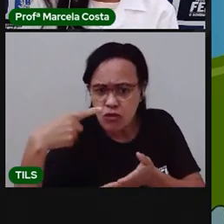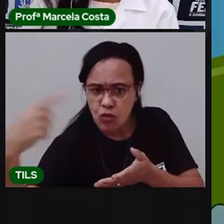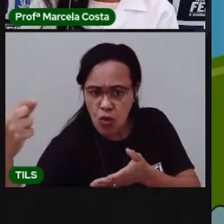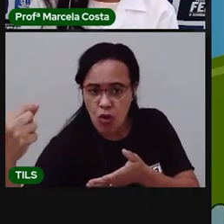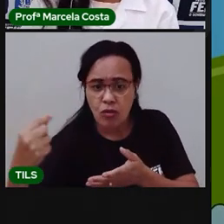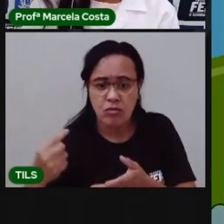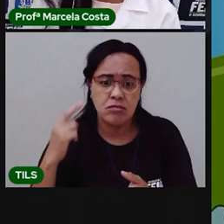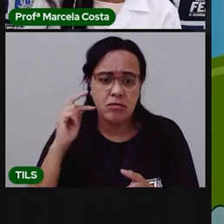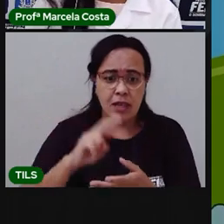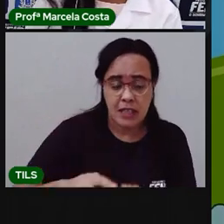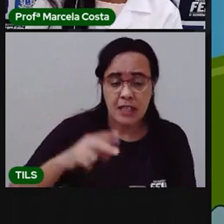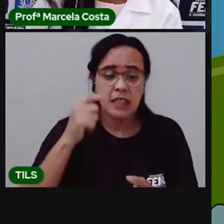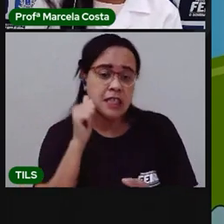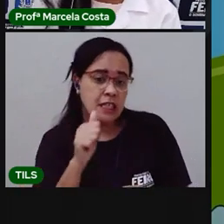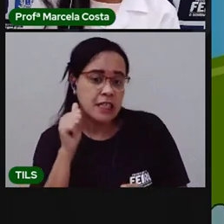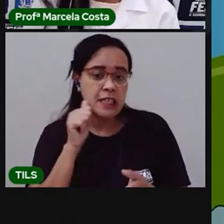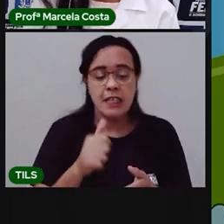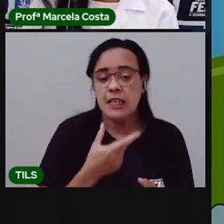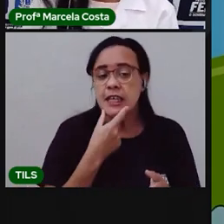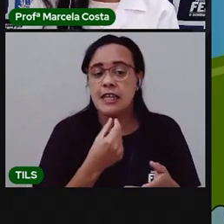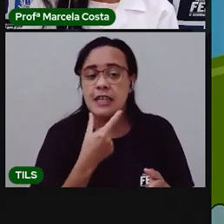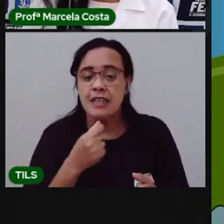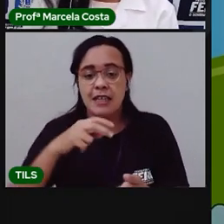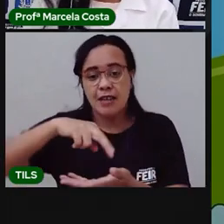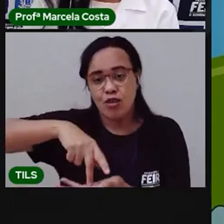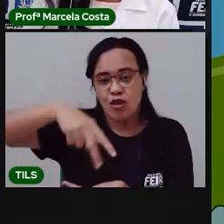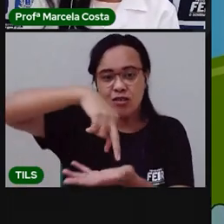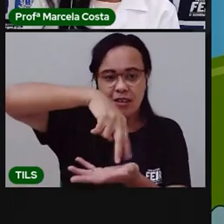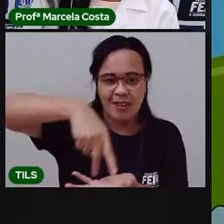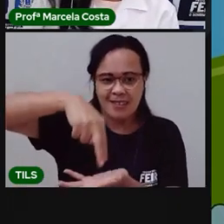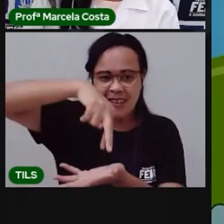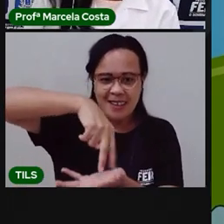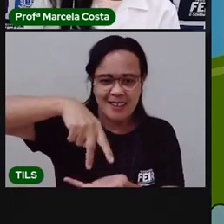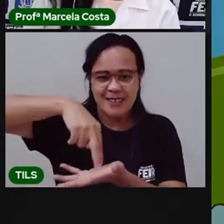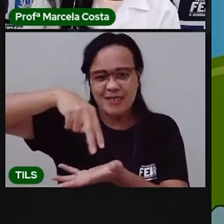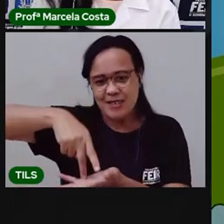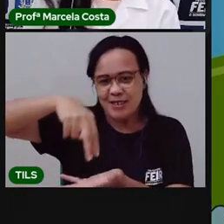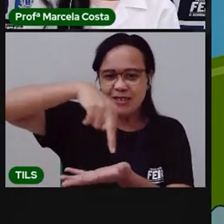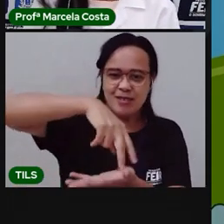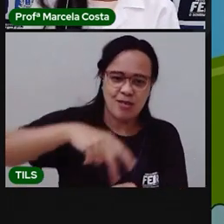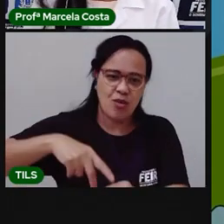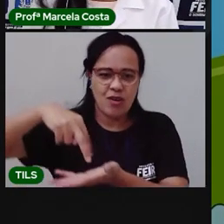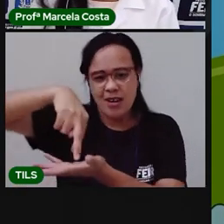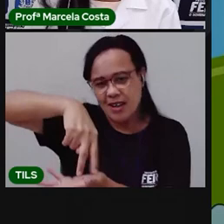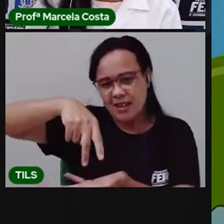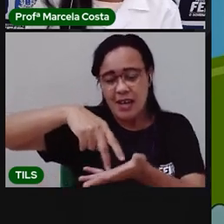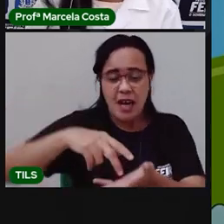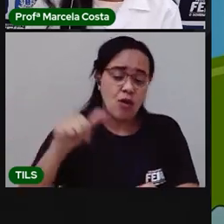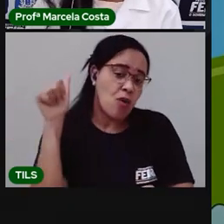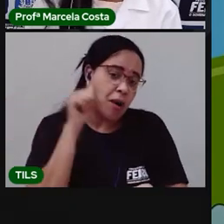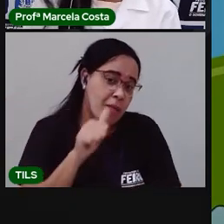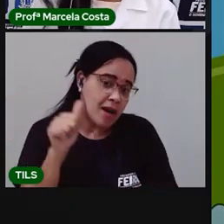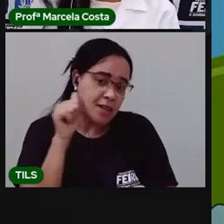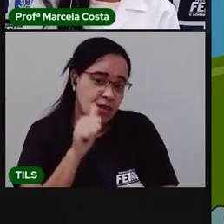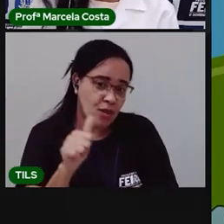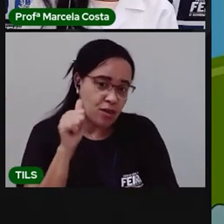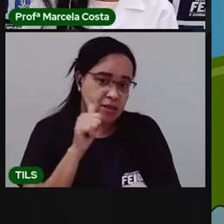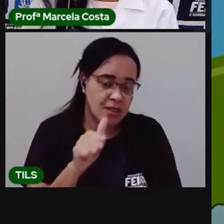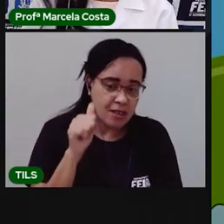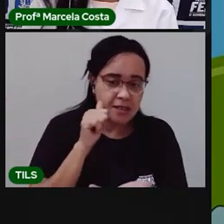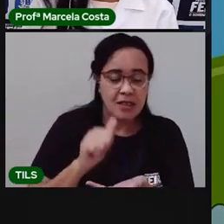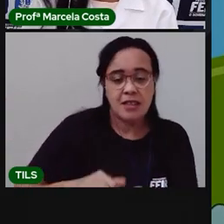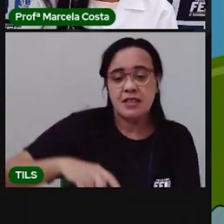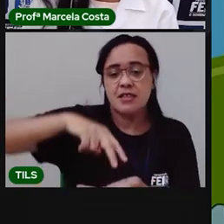pulou. Sou Joaquim, diriquim, patrê, mató, carata, brossando com caraca, com a maricó,